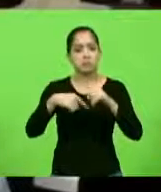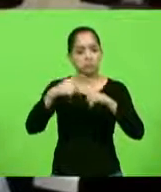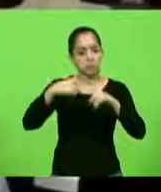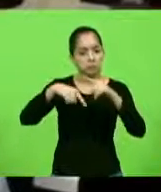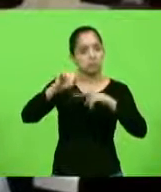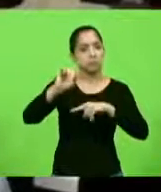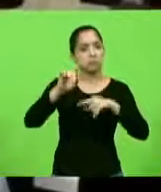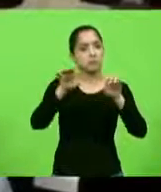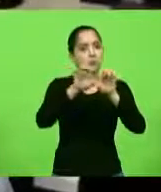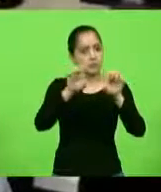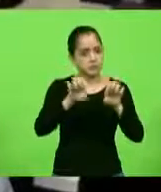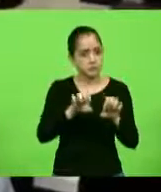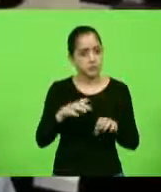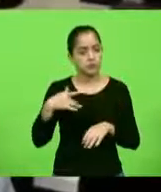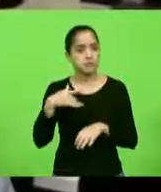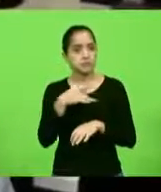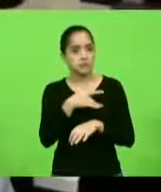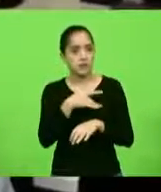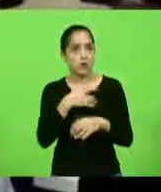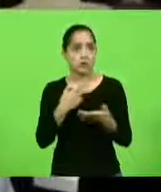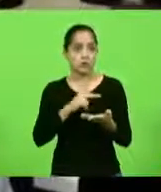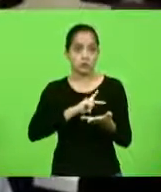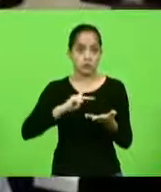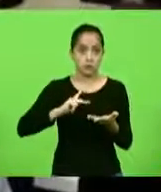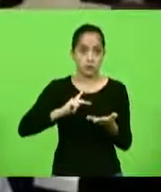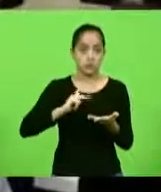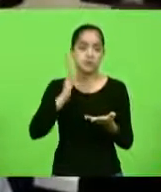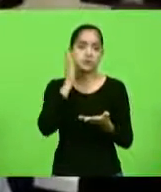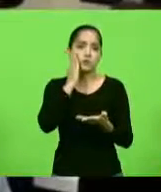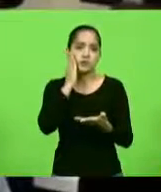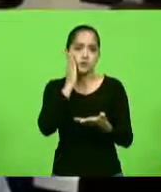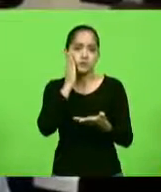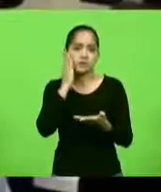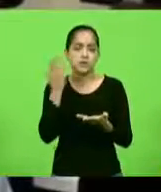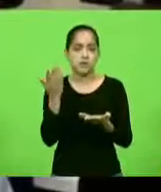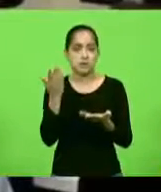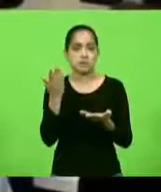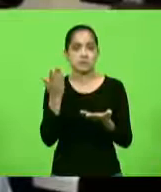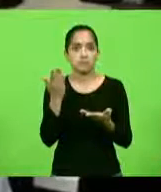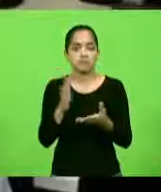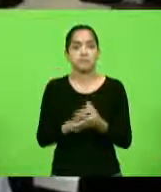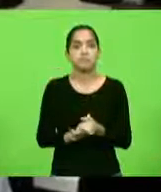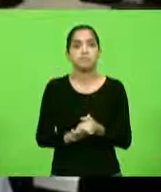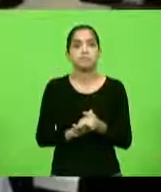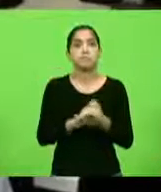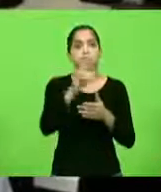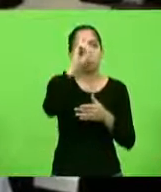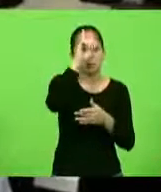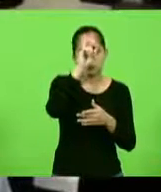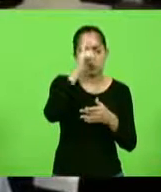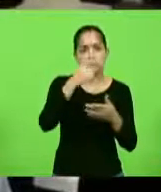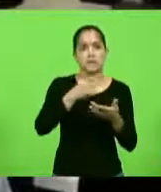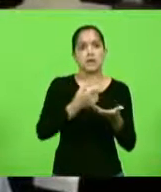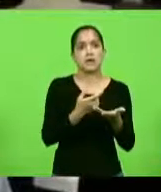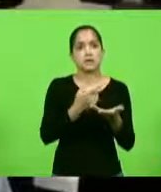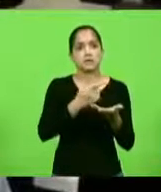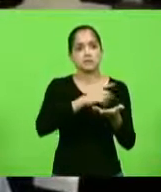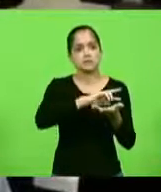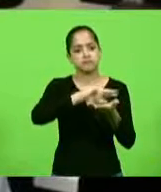de saúde pública, ninguém nega isso, por uma rede importante de hospitais, uma